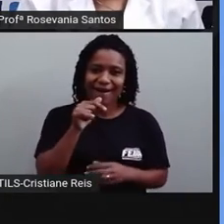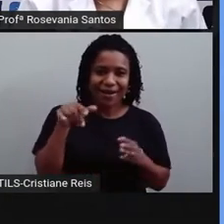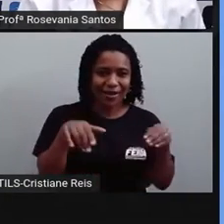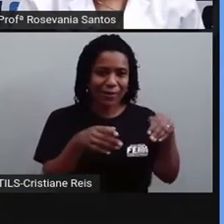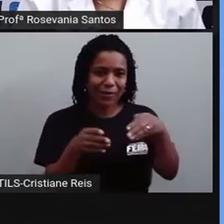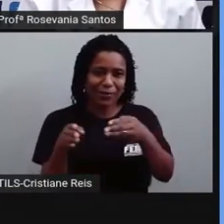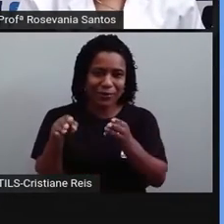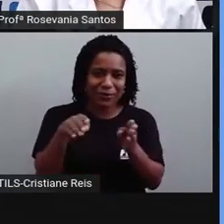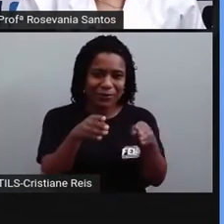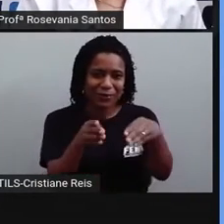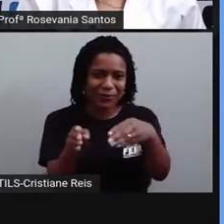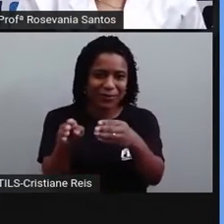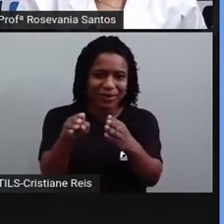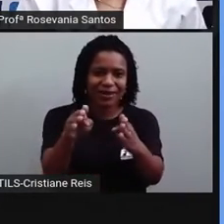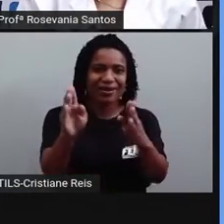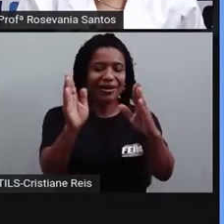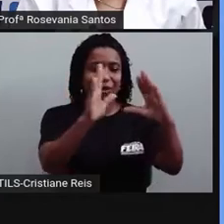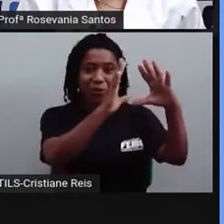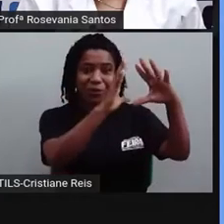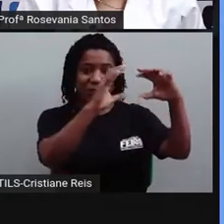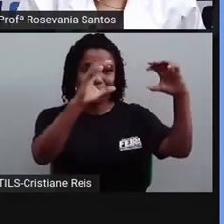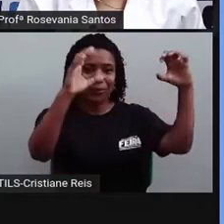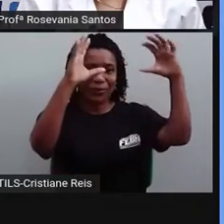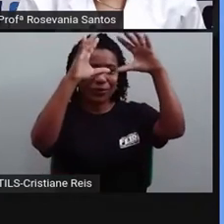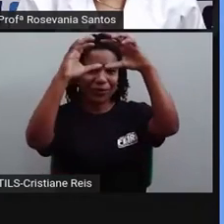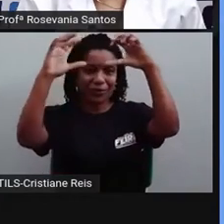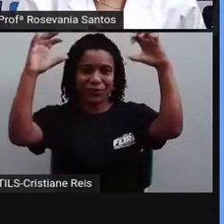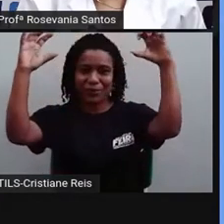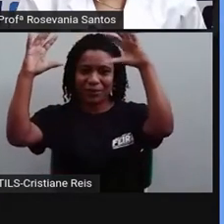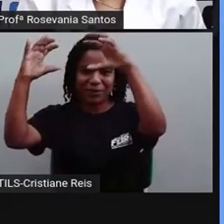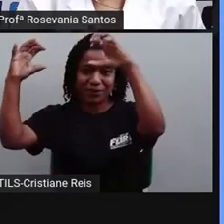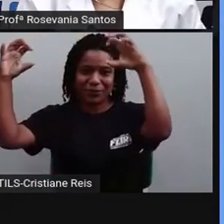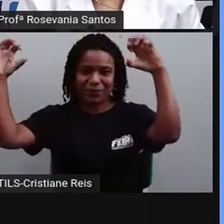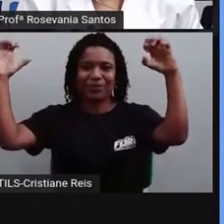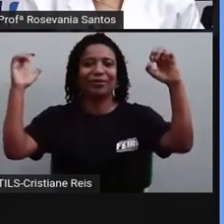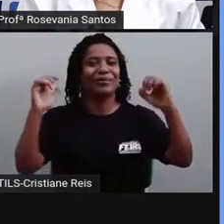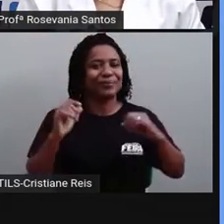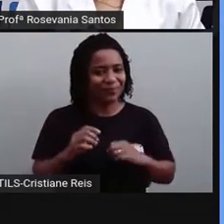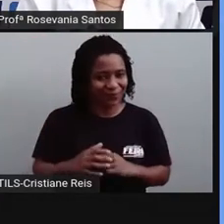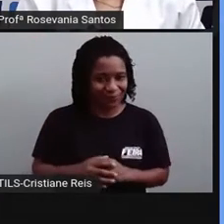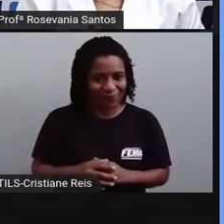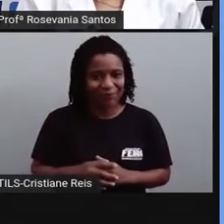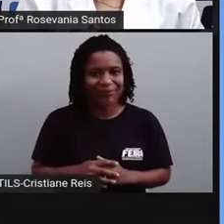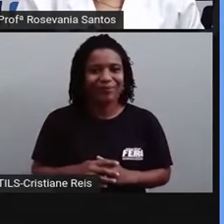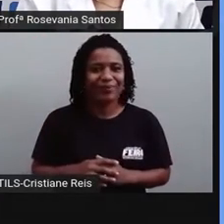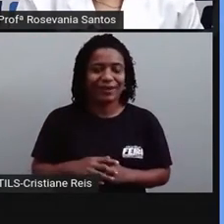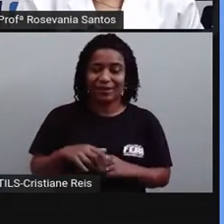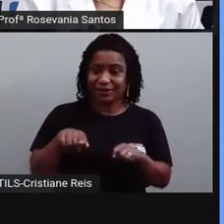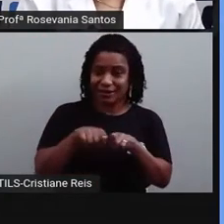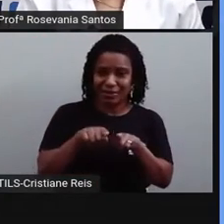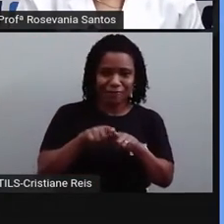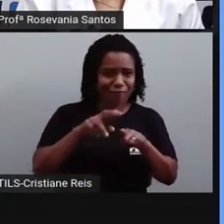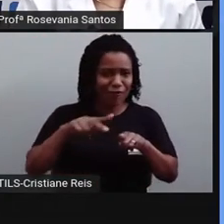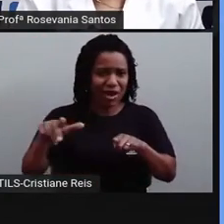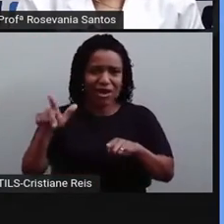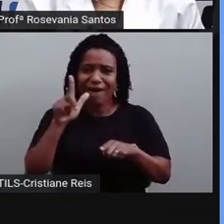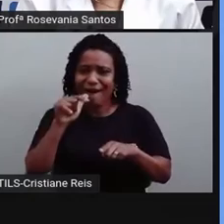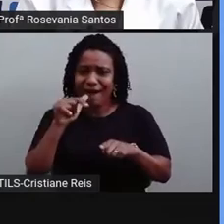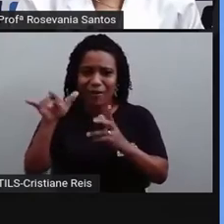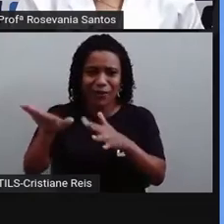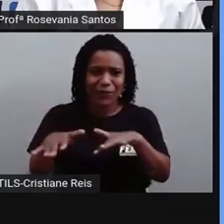que não tem muitas nuvens. Como a gente observa o espaço, né? Aí área de rios, né? Dos afluentes, o